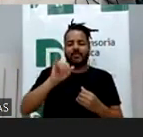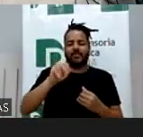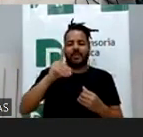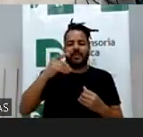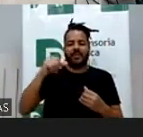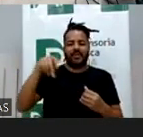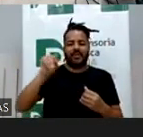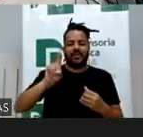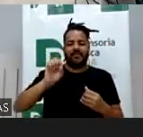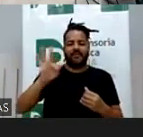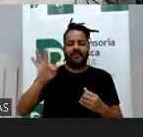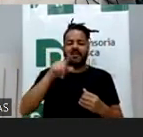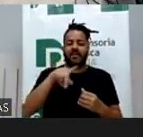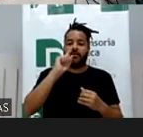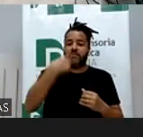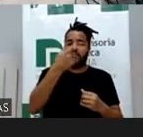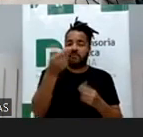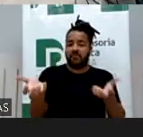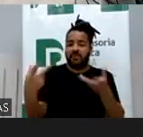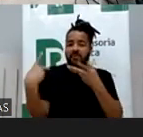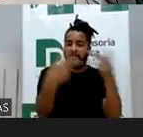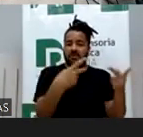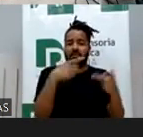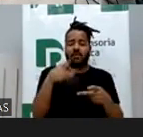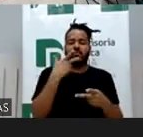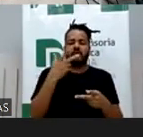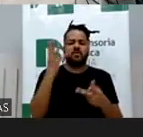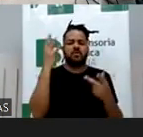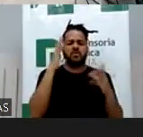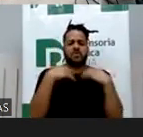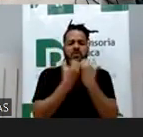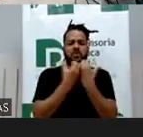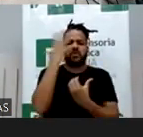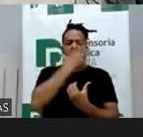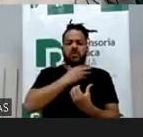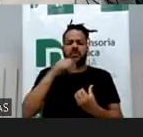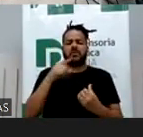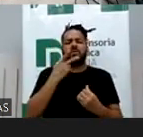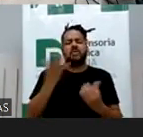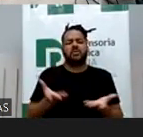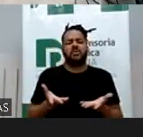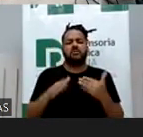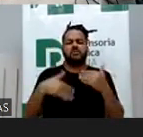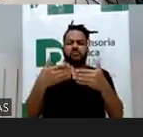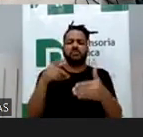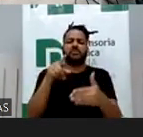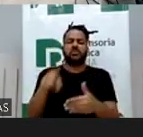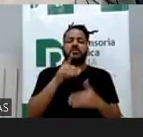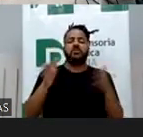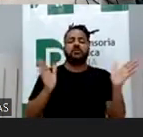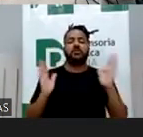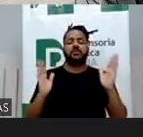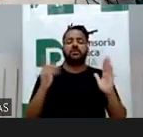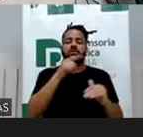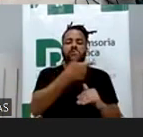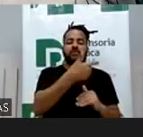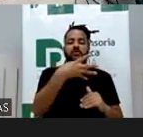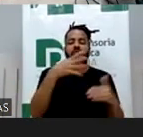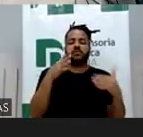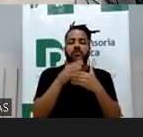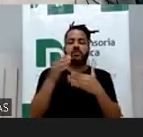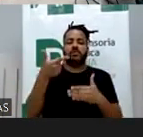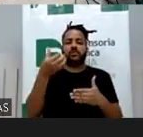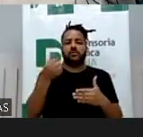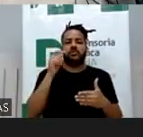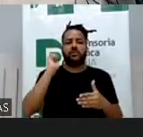jabá para quem quiser ir poder divulgar um congresso muito bonito que nós estamos promovendo entre 24 e 26 de abril aqui em Salvador,